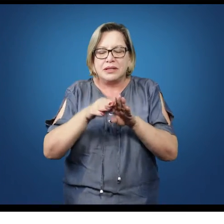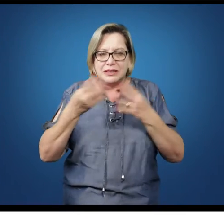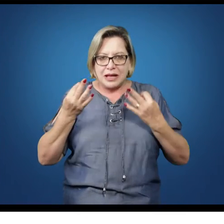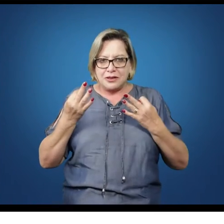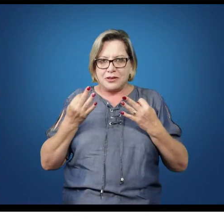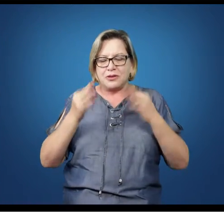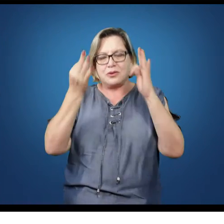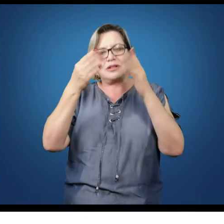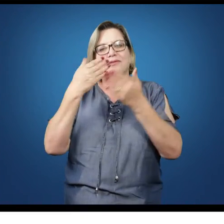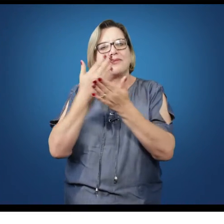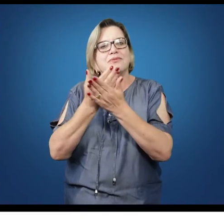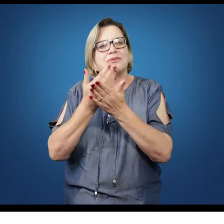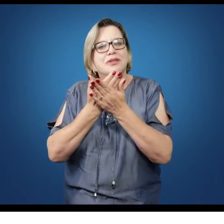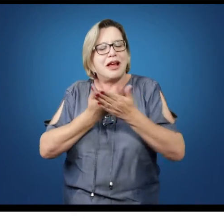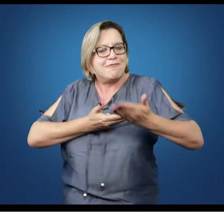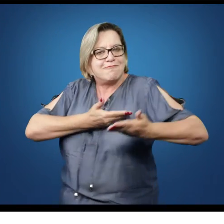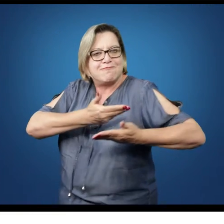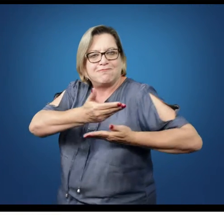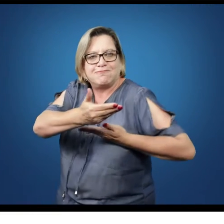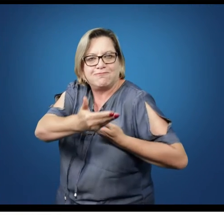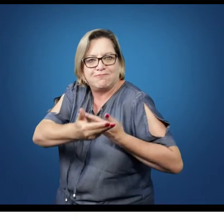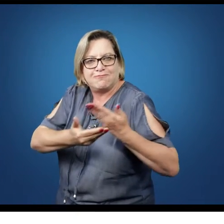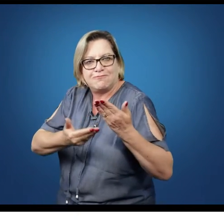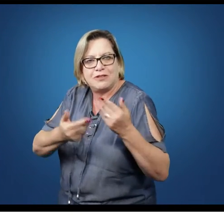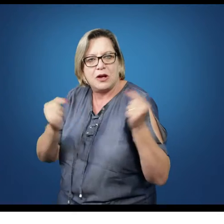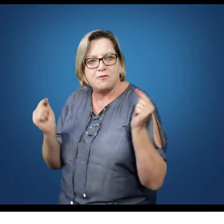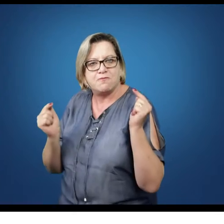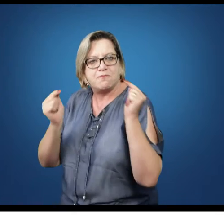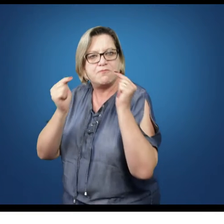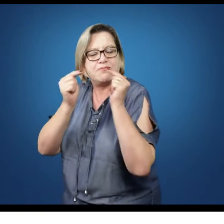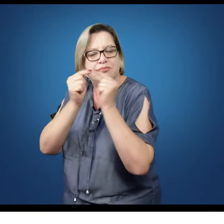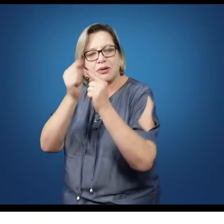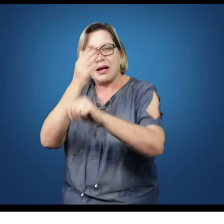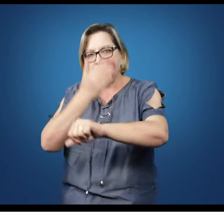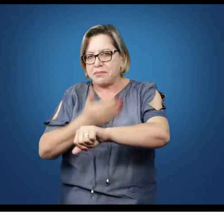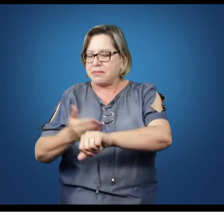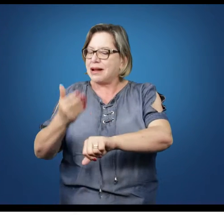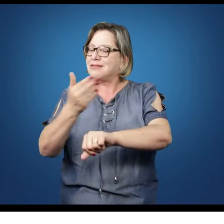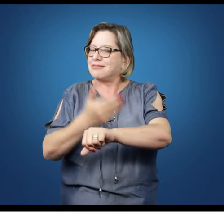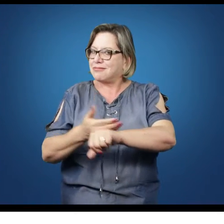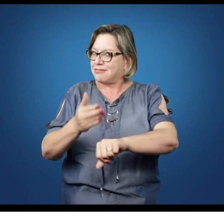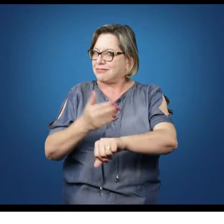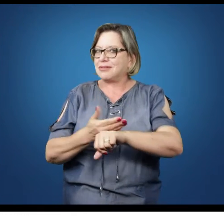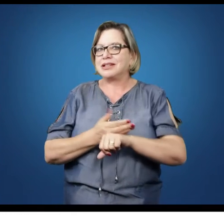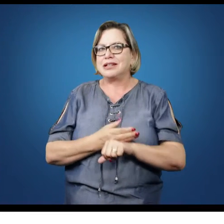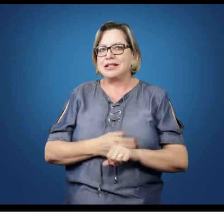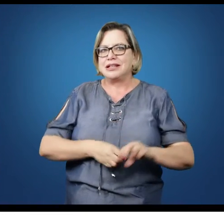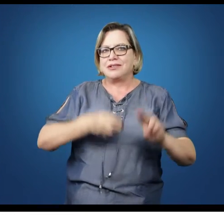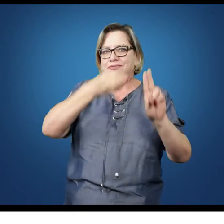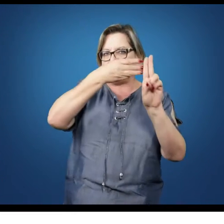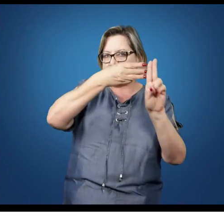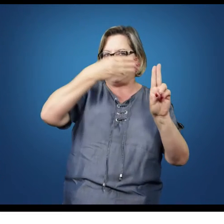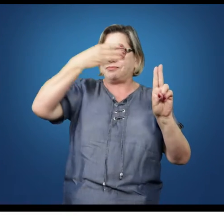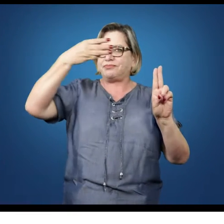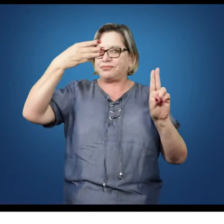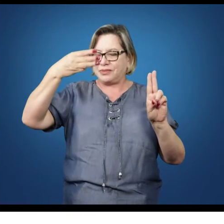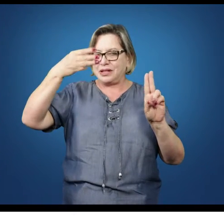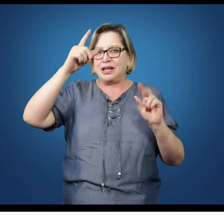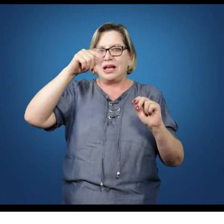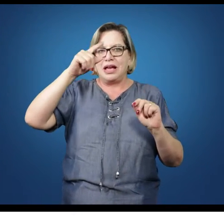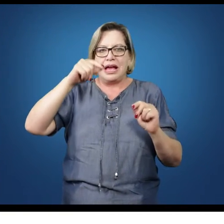ainda entender essa relação com a prática como componente curricular. A terceira unidade é uma